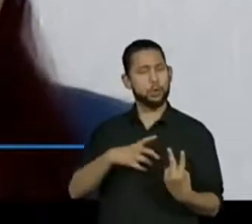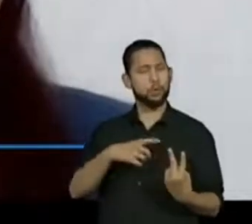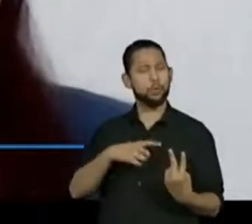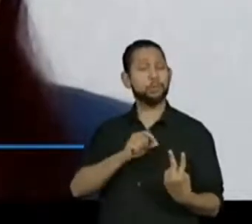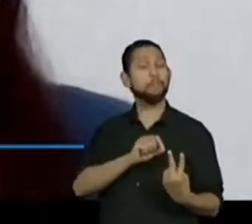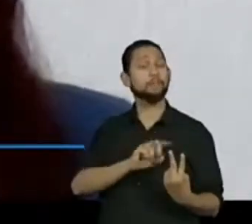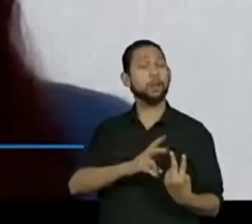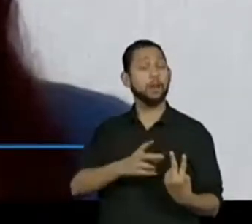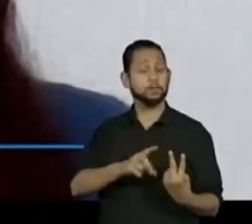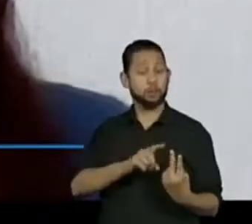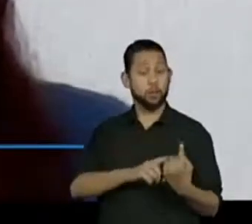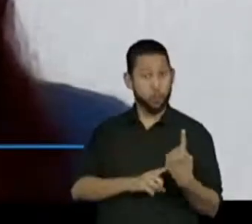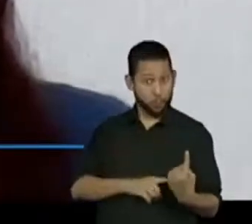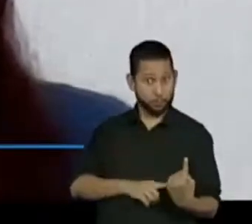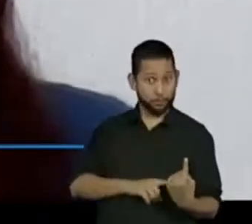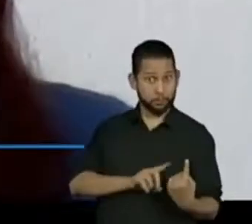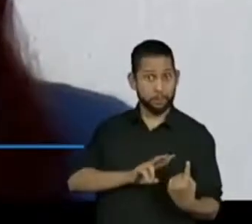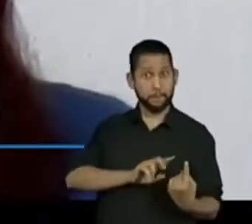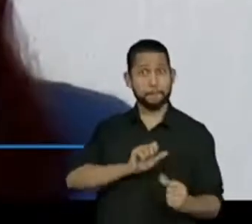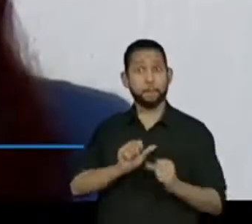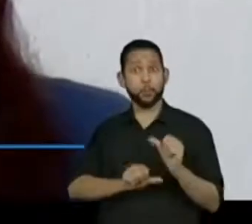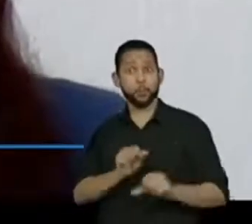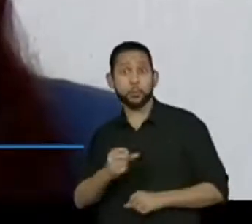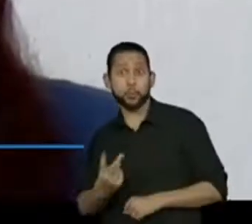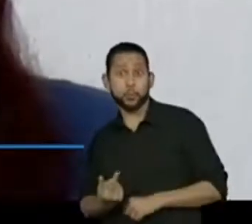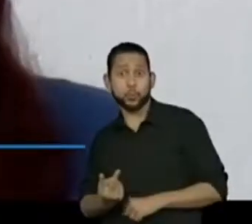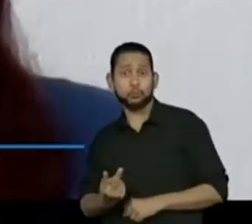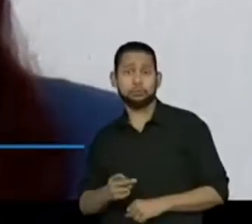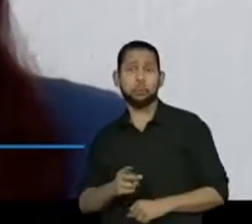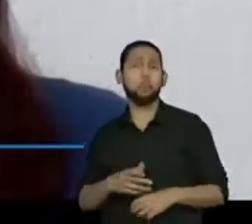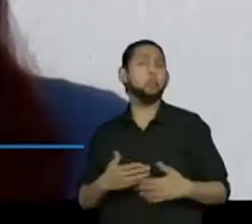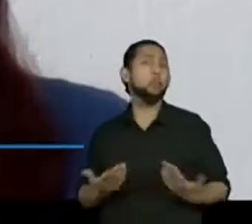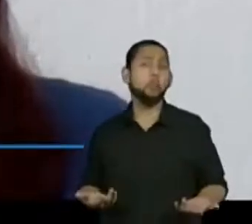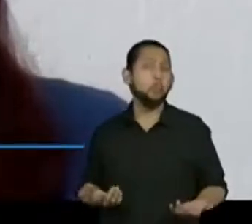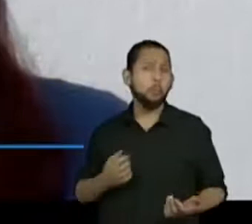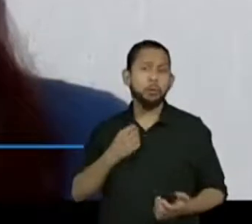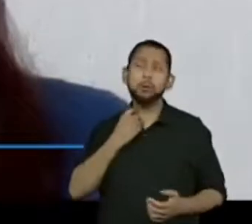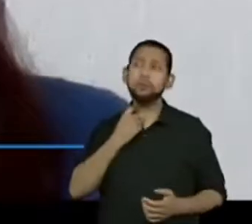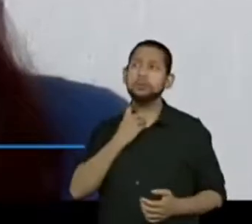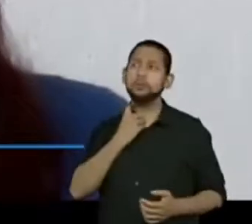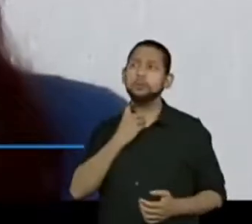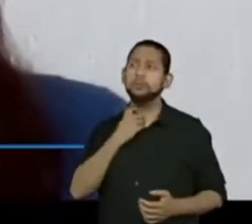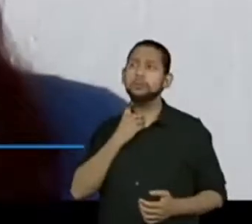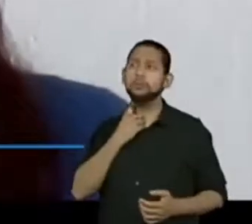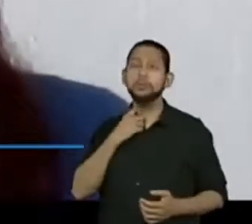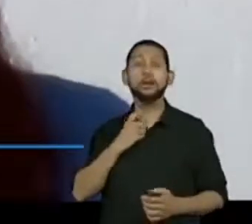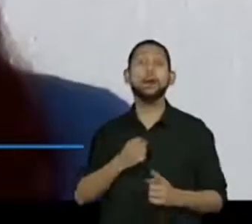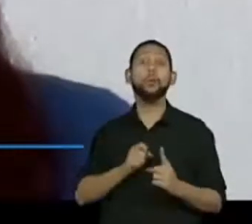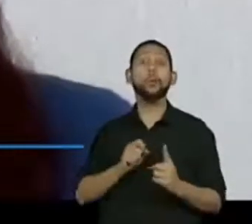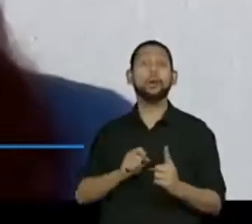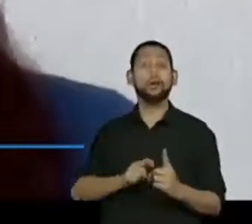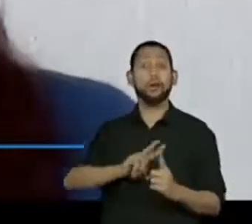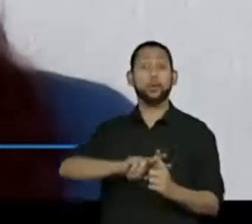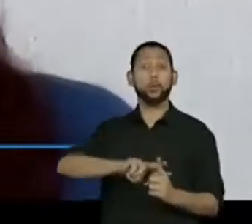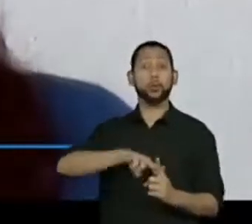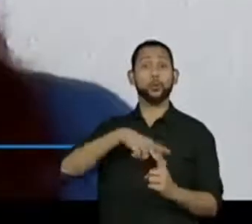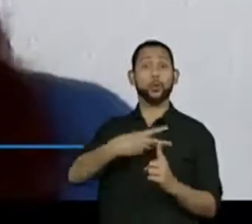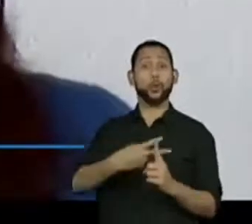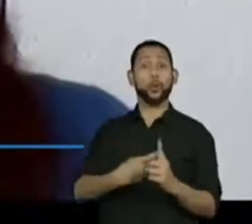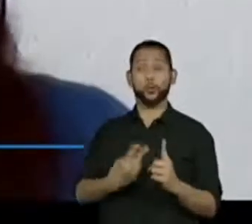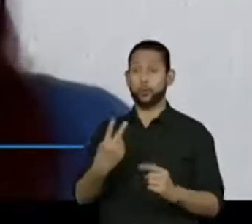Olha, a professora Ana Cris está dizendo, a professora Deise, então eu posso dobrar a receita,